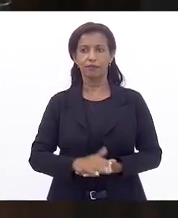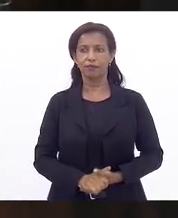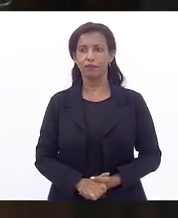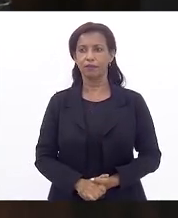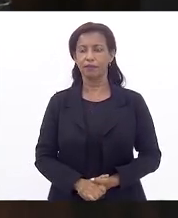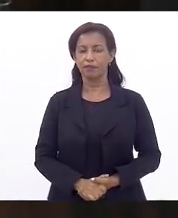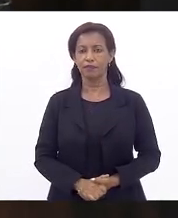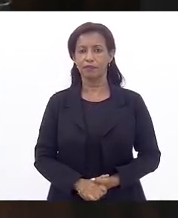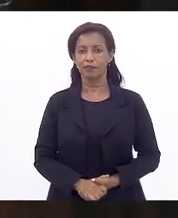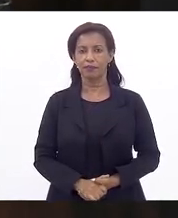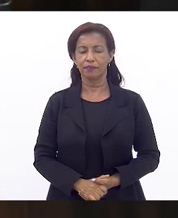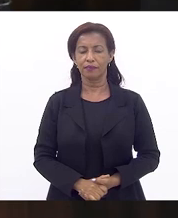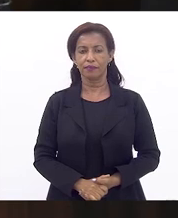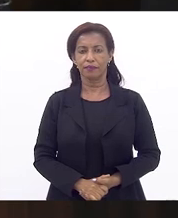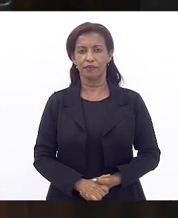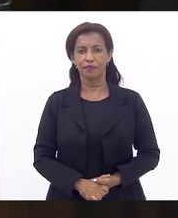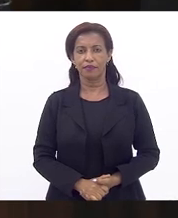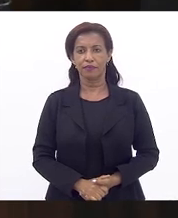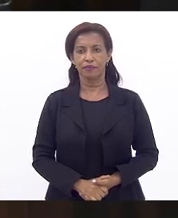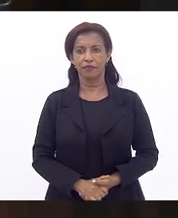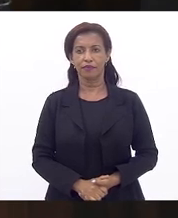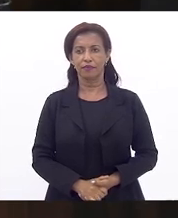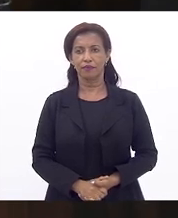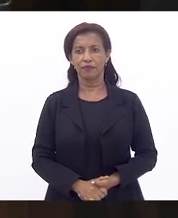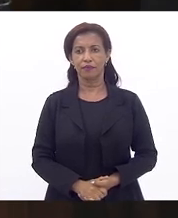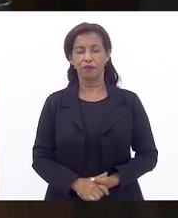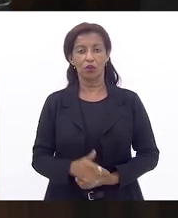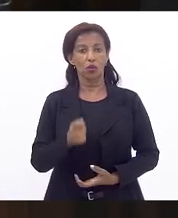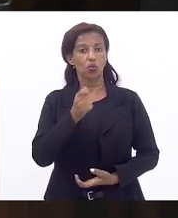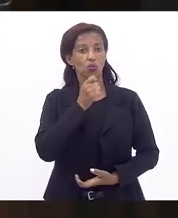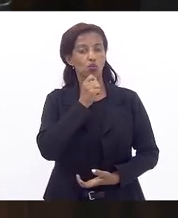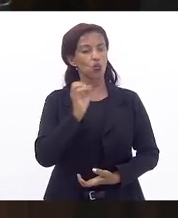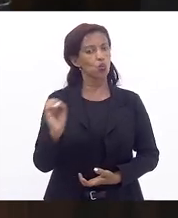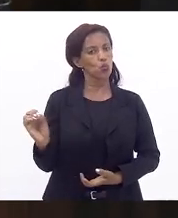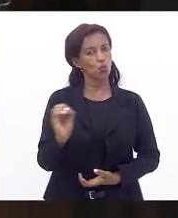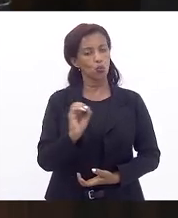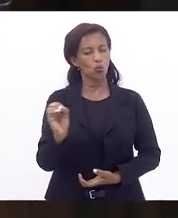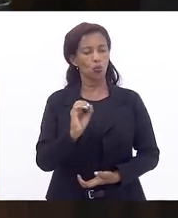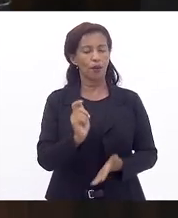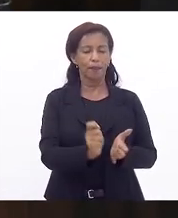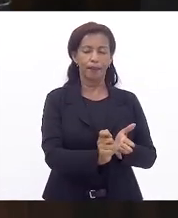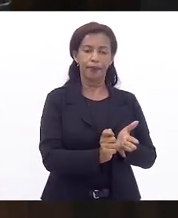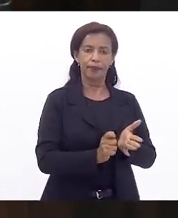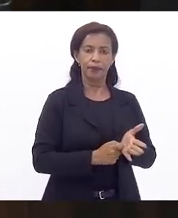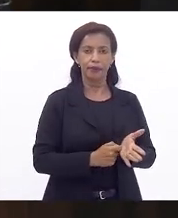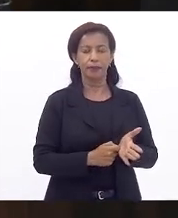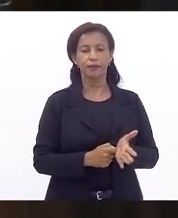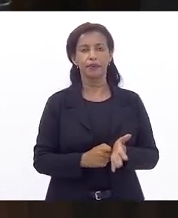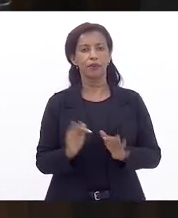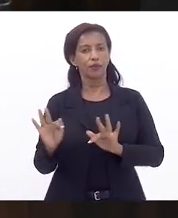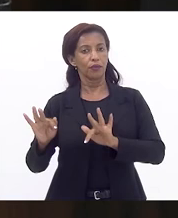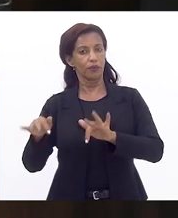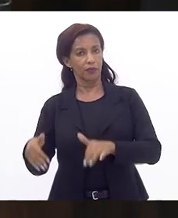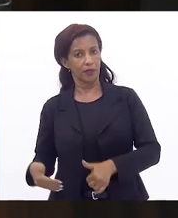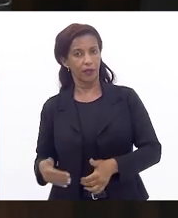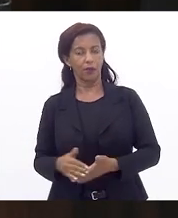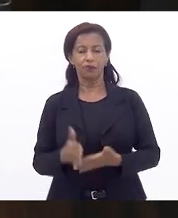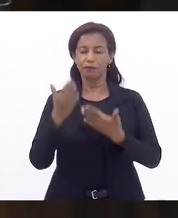Deputado Daniel Liberon, não havendo mais inscritos no expediente final,